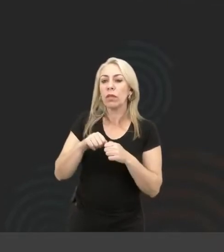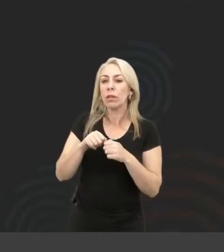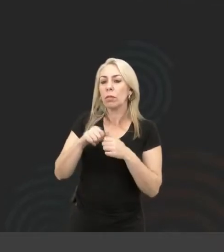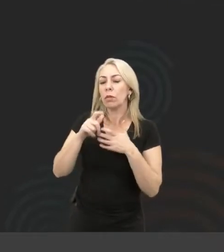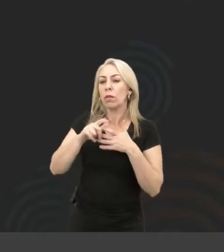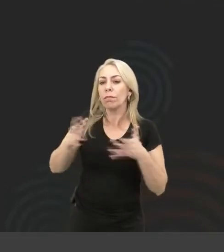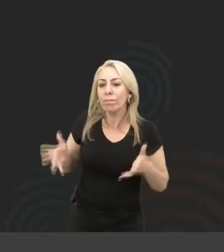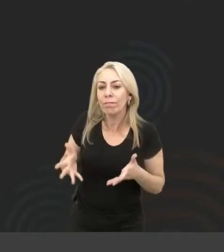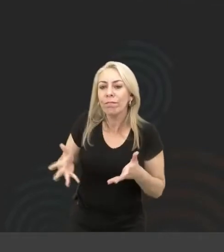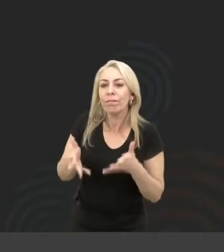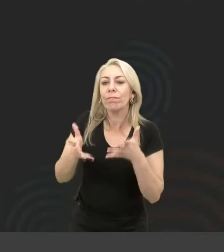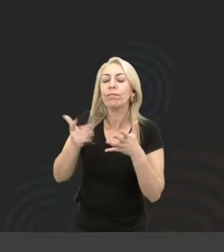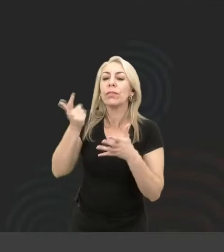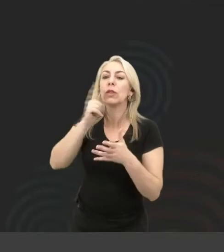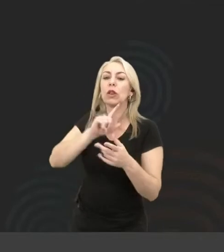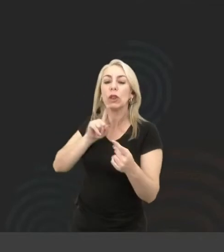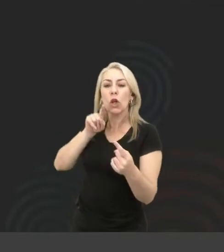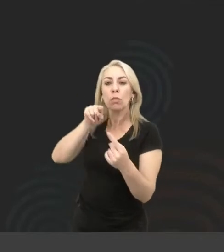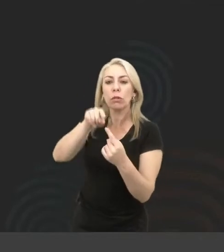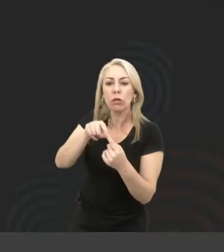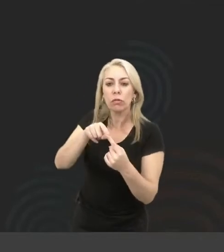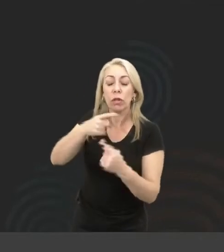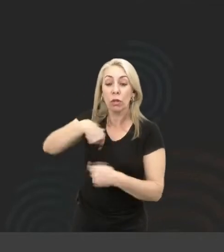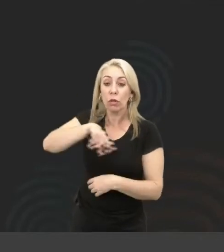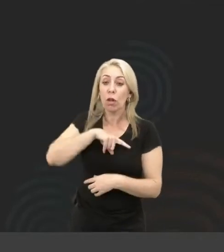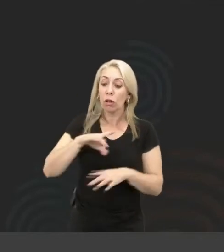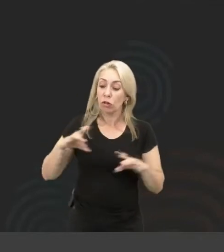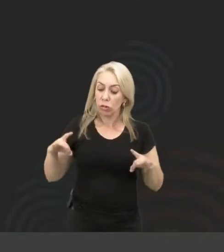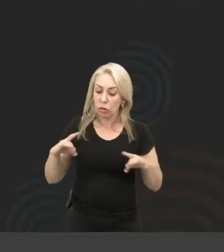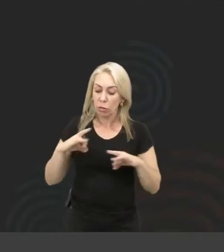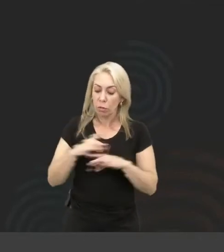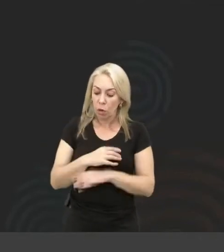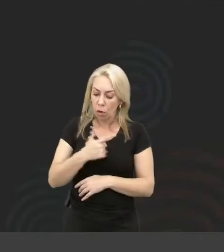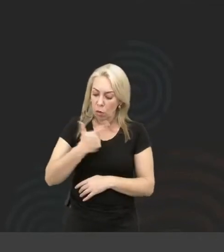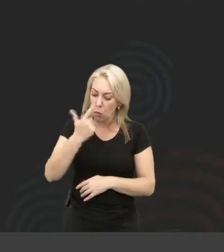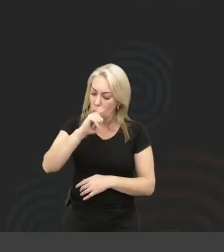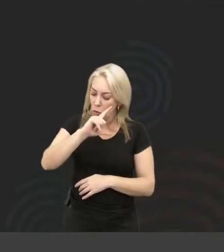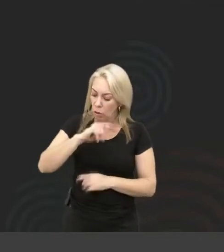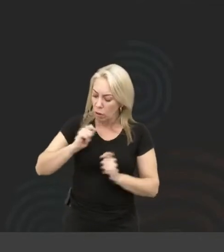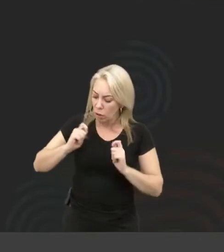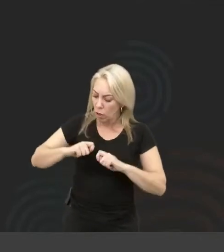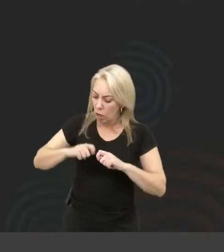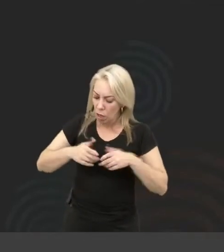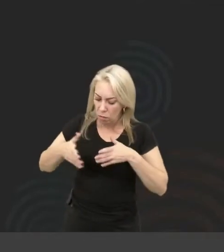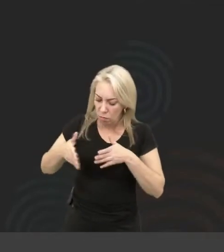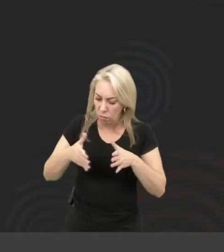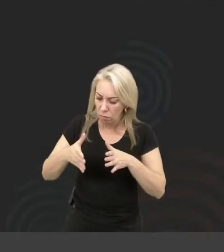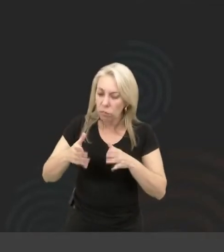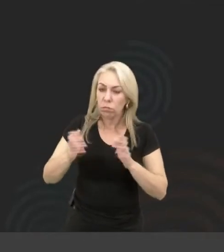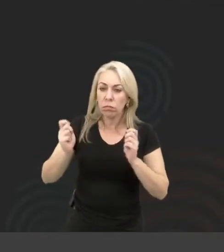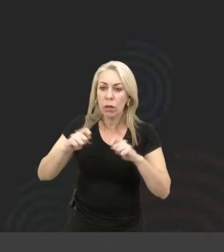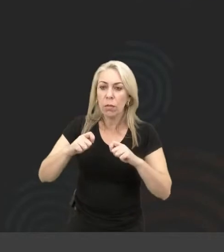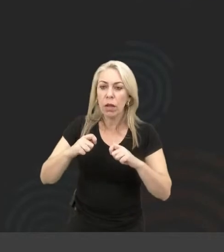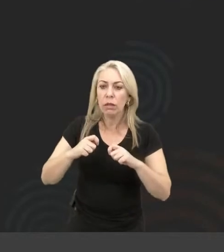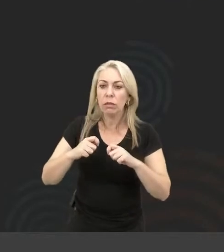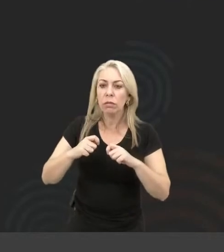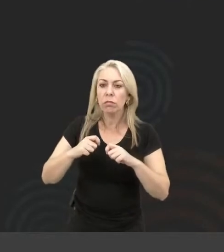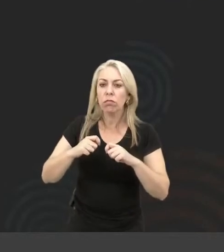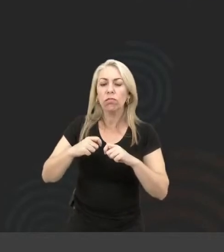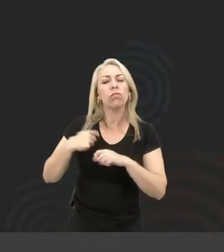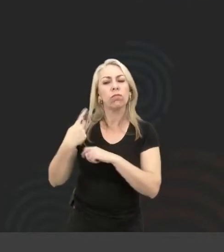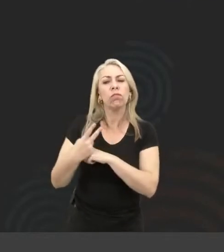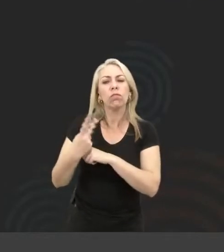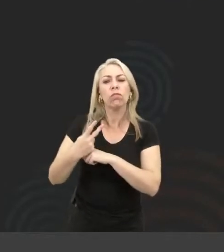impulso pra gente chegar onde a gente queria. Olha, já que a gente tem esse caminho, já que esse caminho tá pavimentado pra gente, vamos atrás.